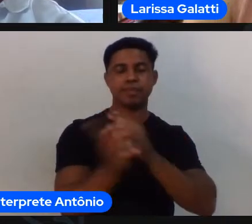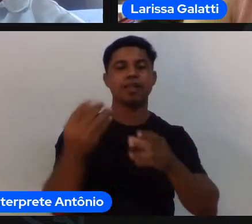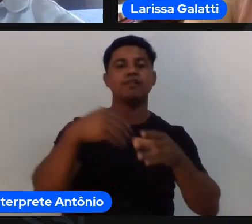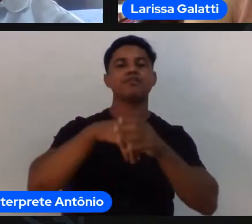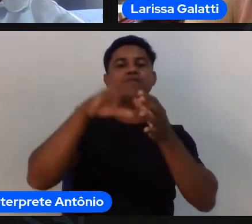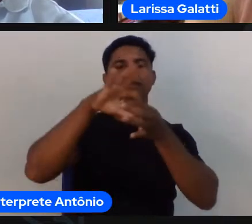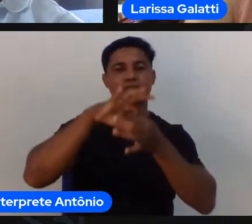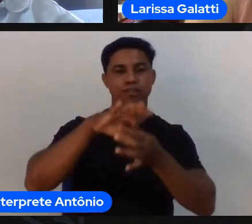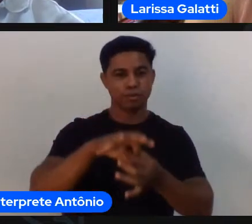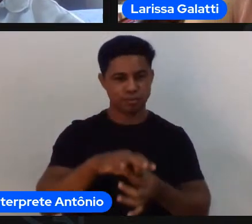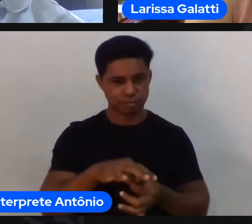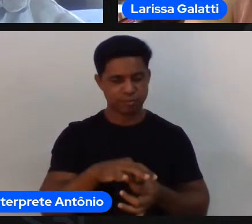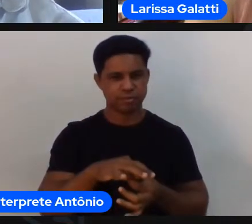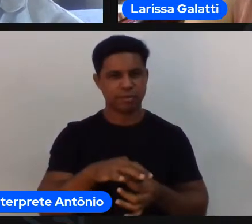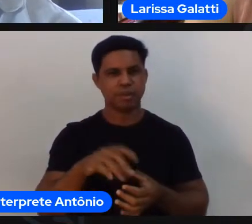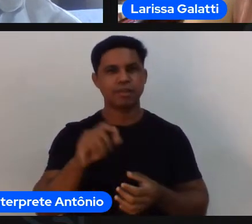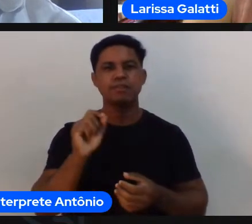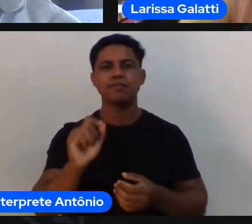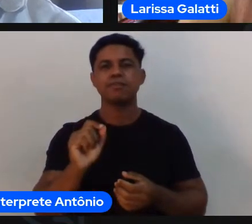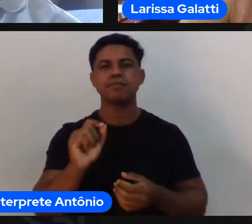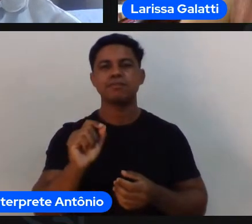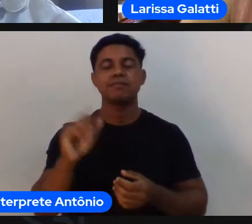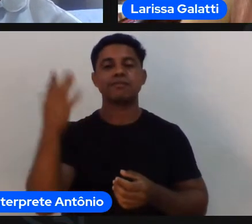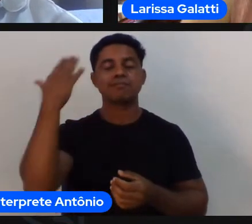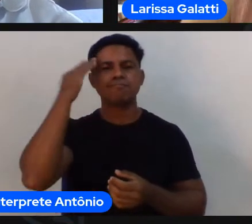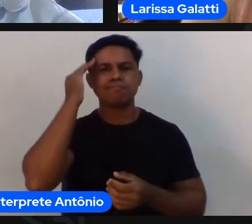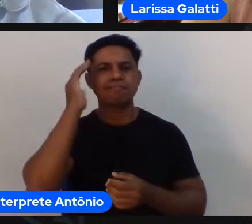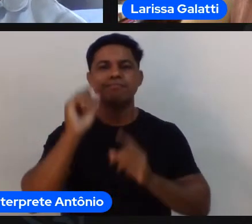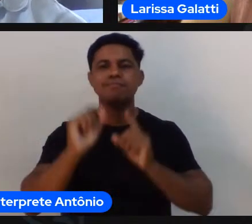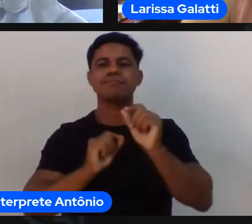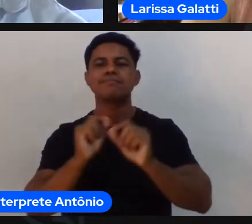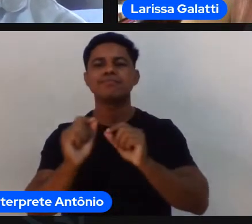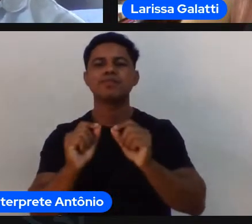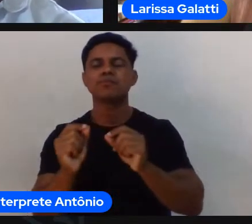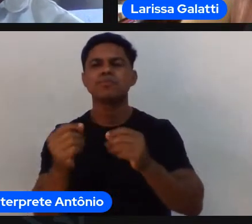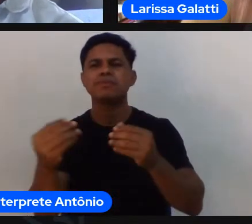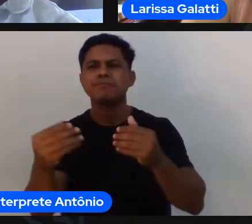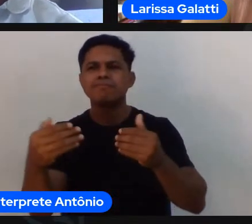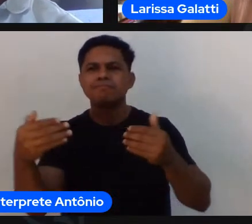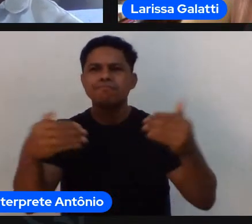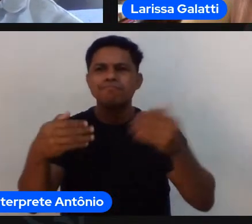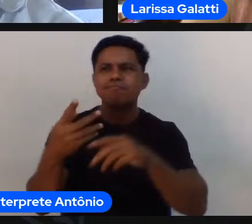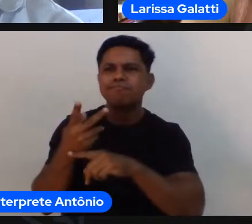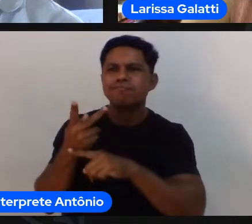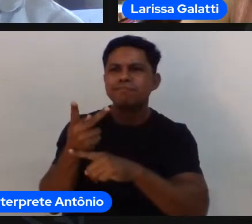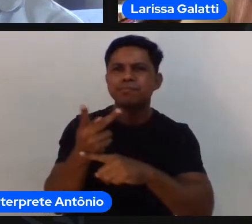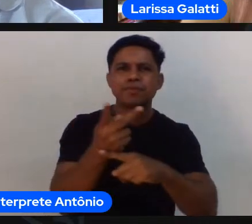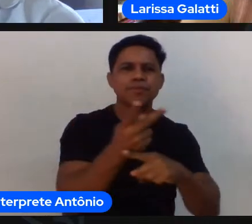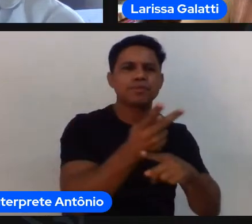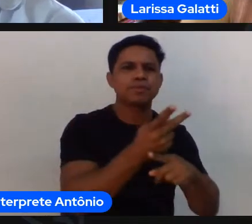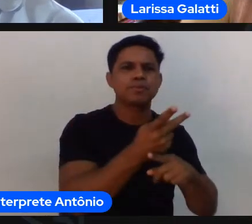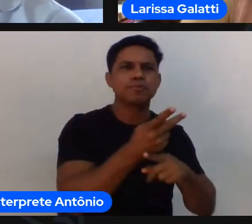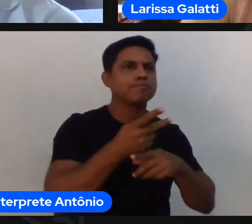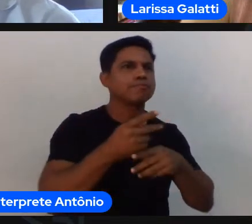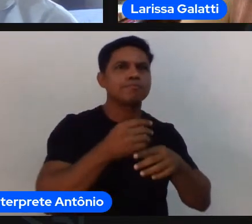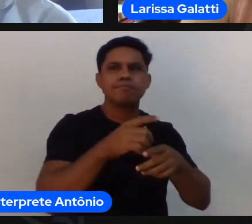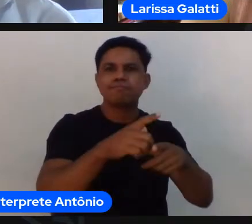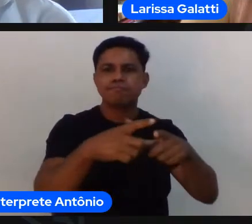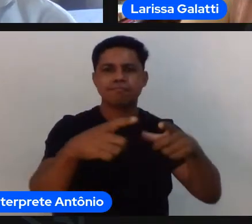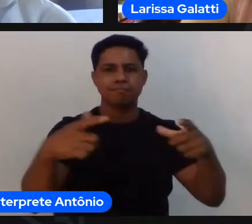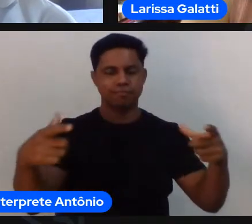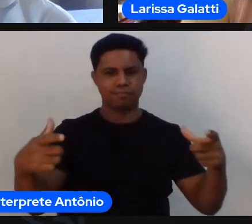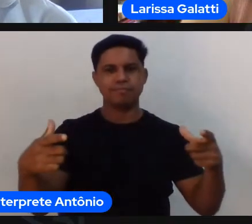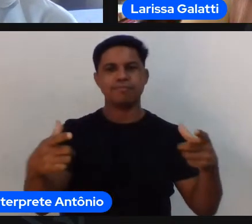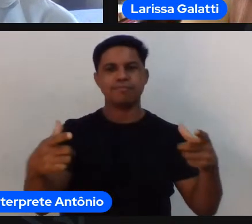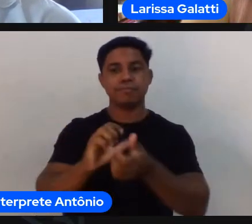problema que ele vê né como essa procura exacerbada pelo atleta perfeito né escondido então qualquer